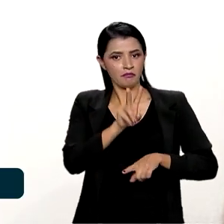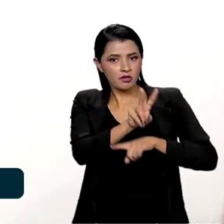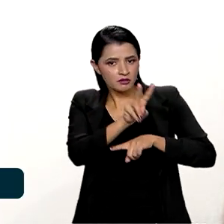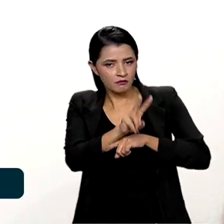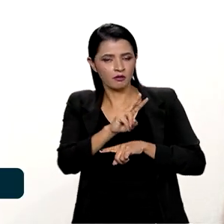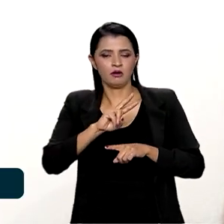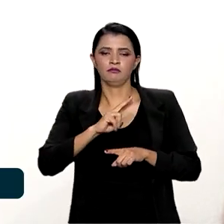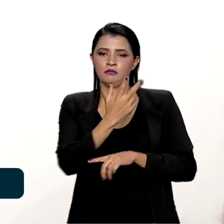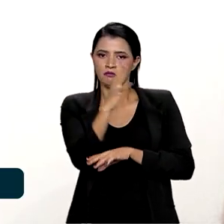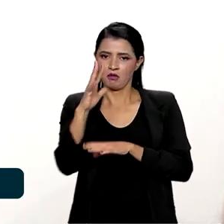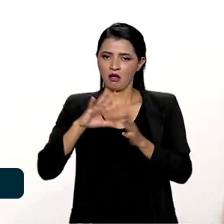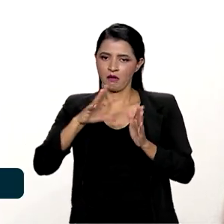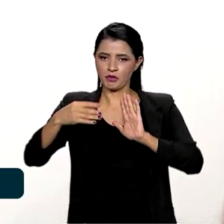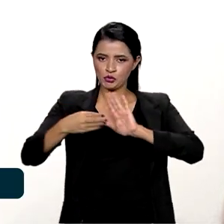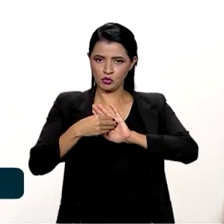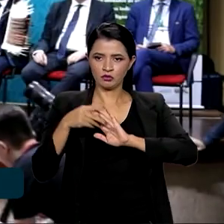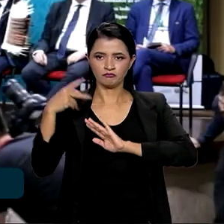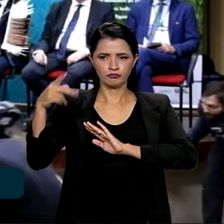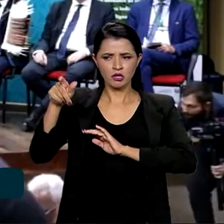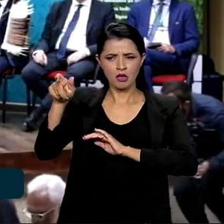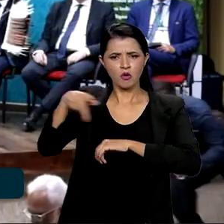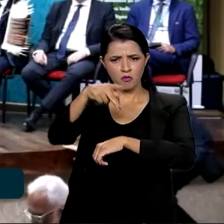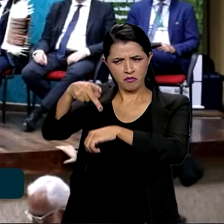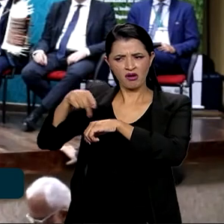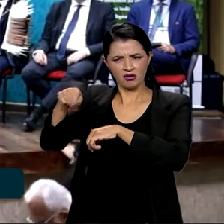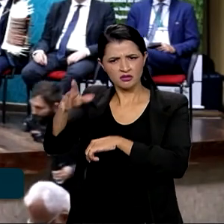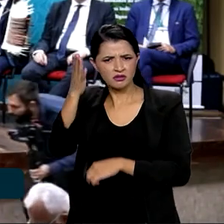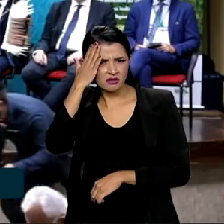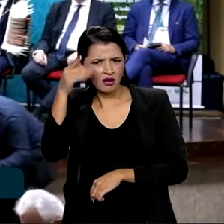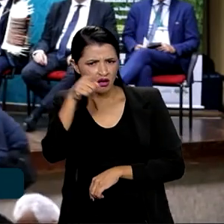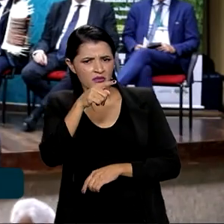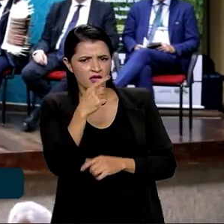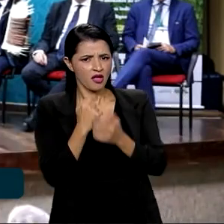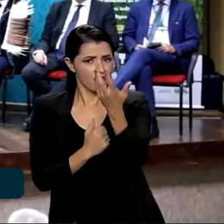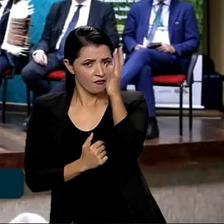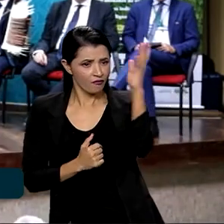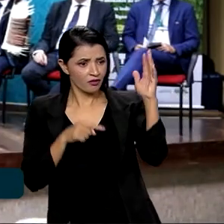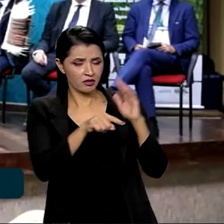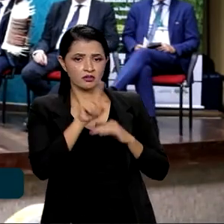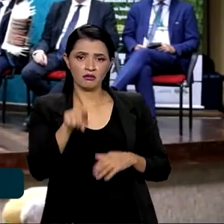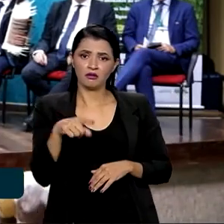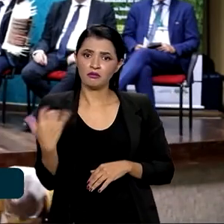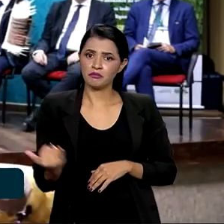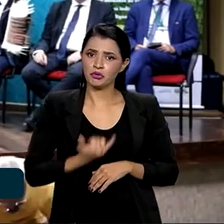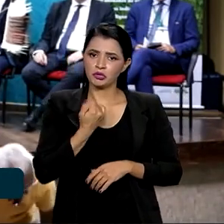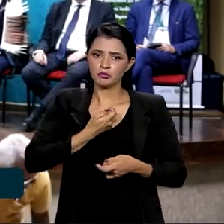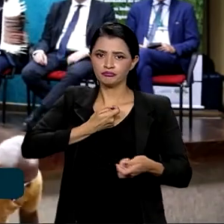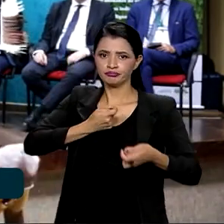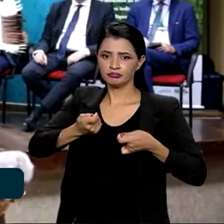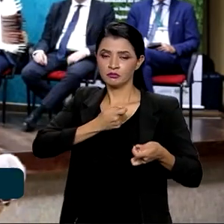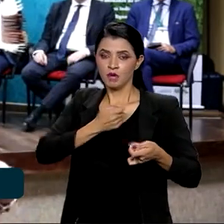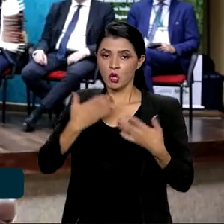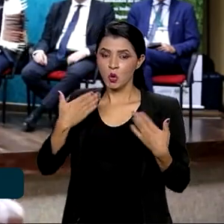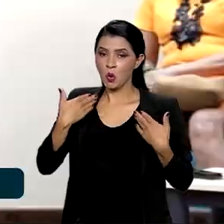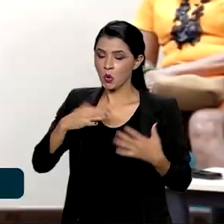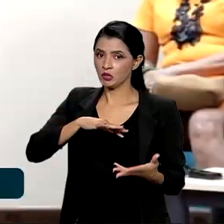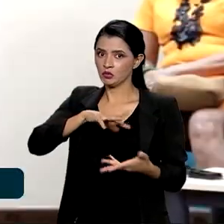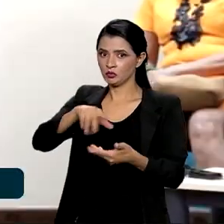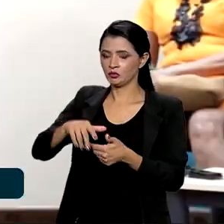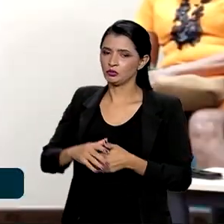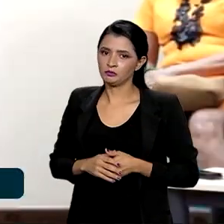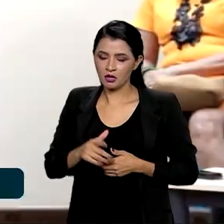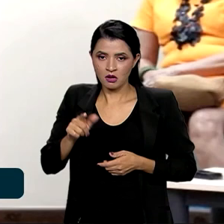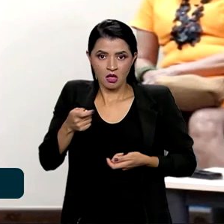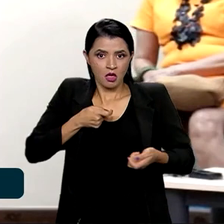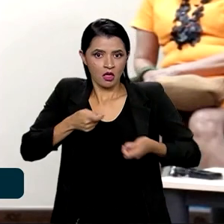Segundo ele, os países sabem que a floresta é fundamental para o controle do aquecimento global. É que